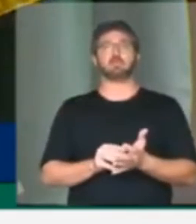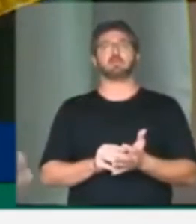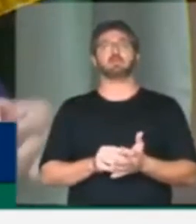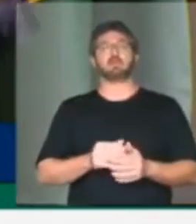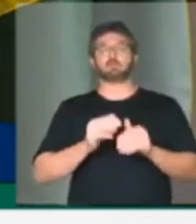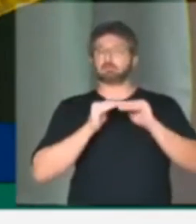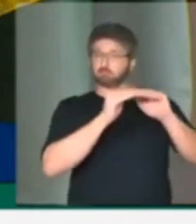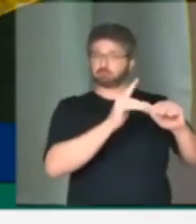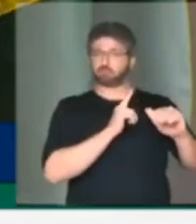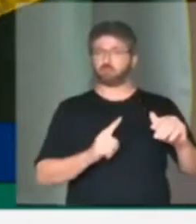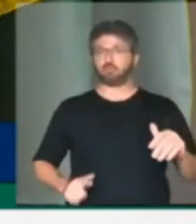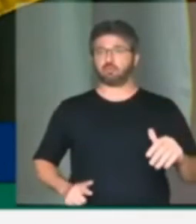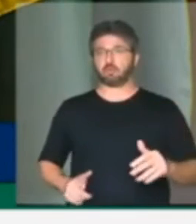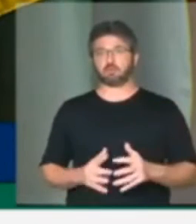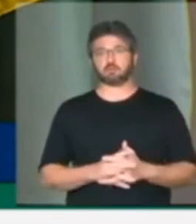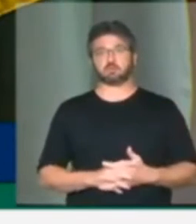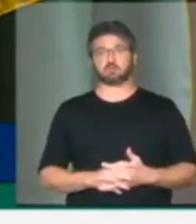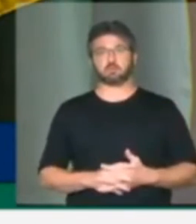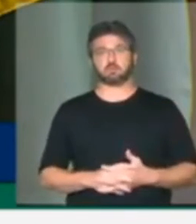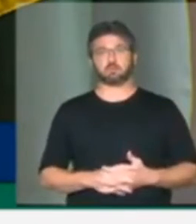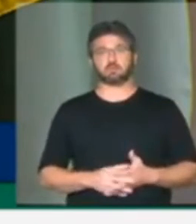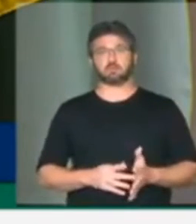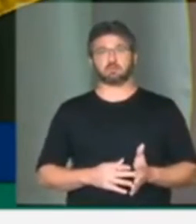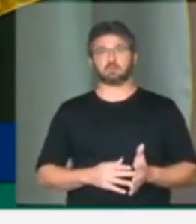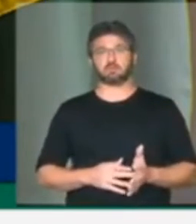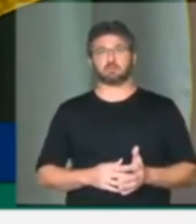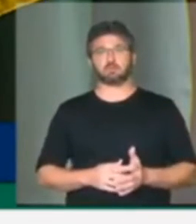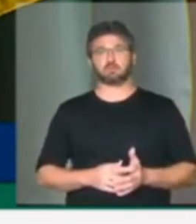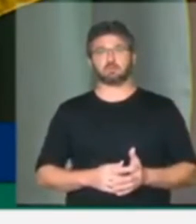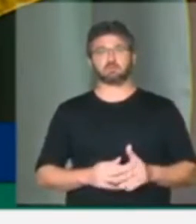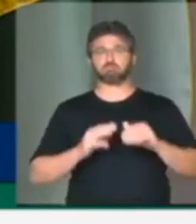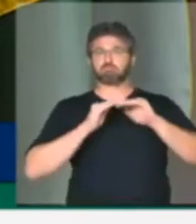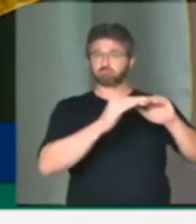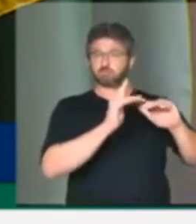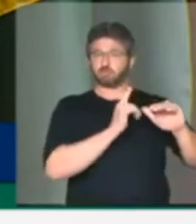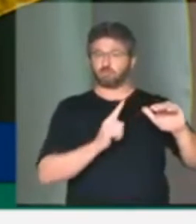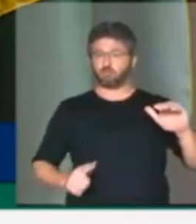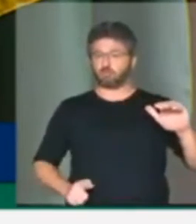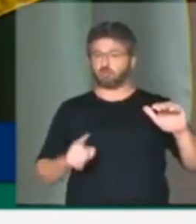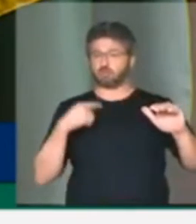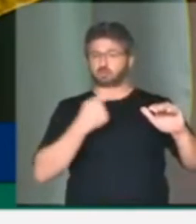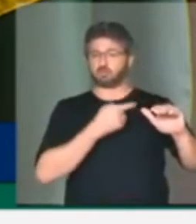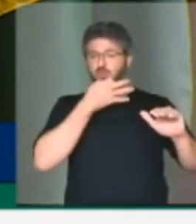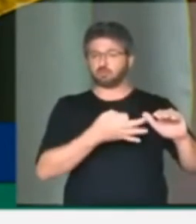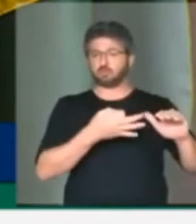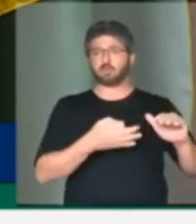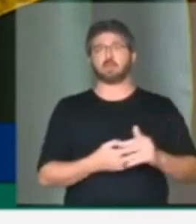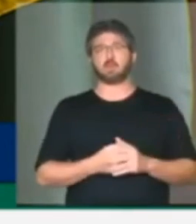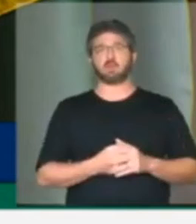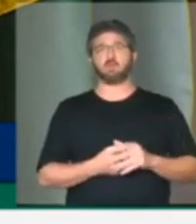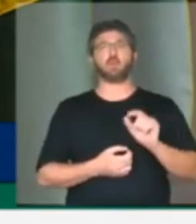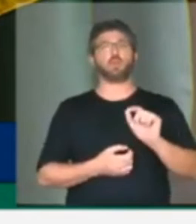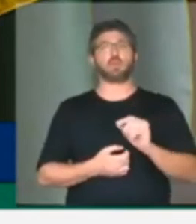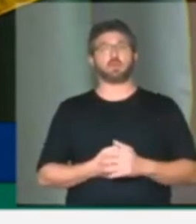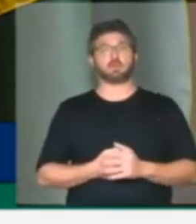governo... Concluir, deputado. Colocar para o governo a nossa posição de que